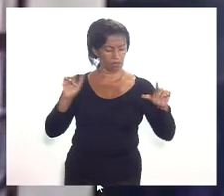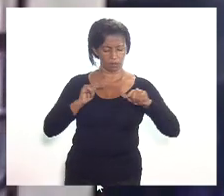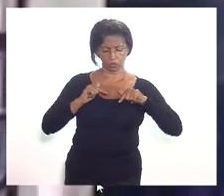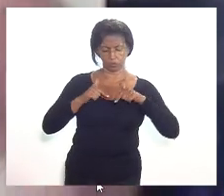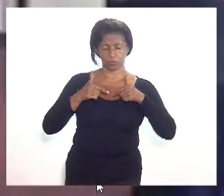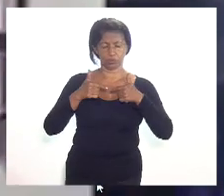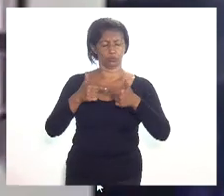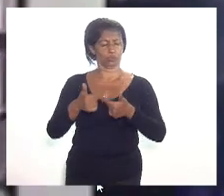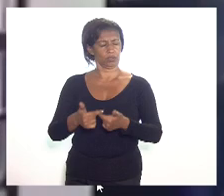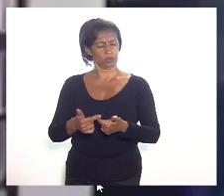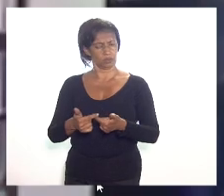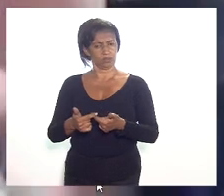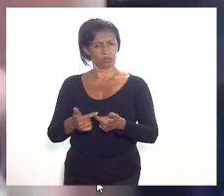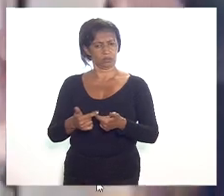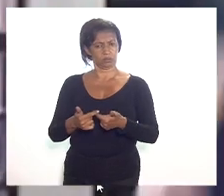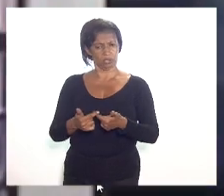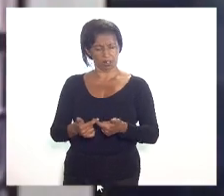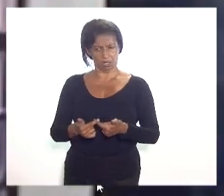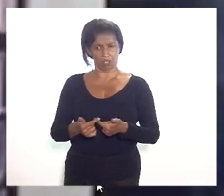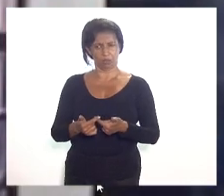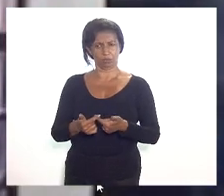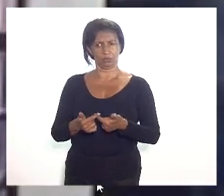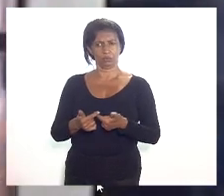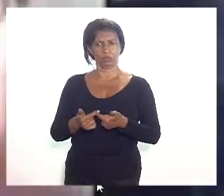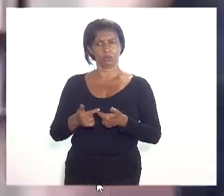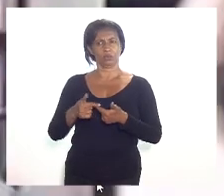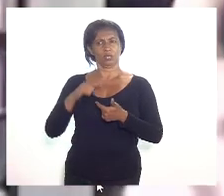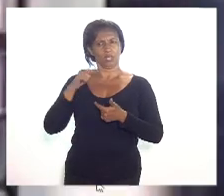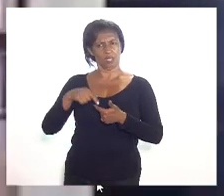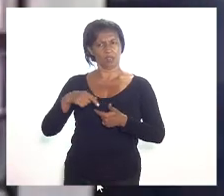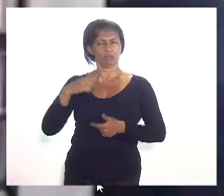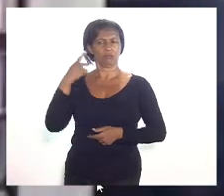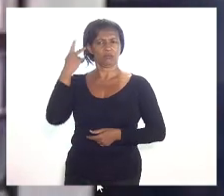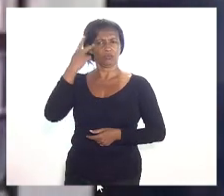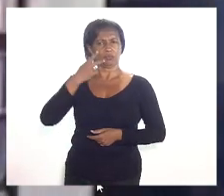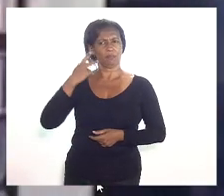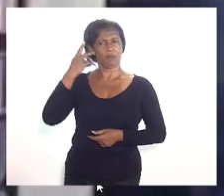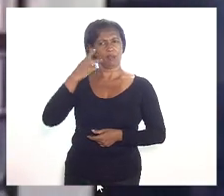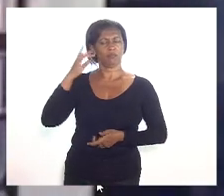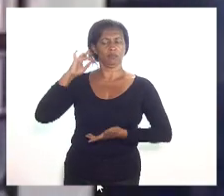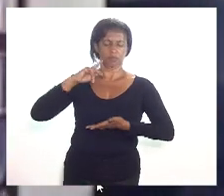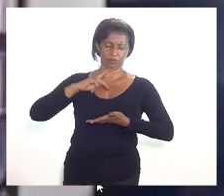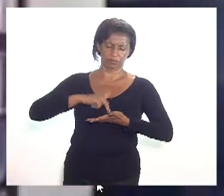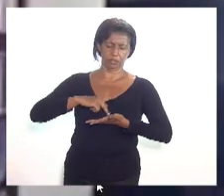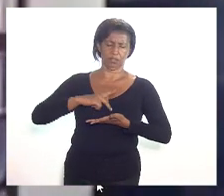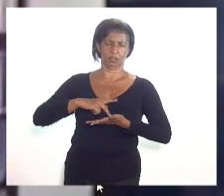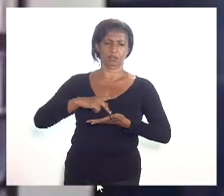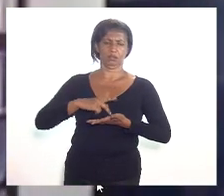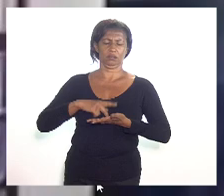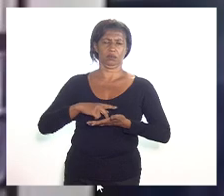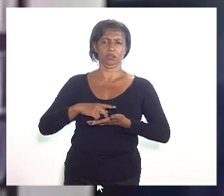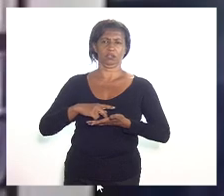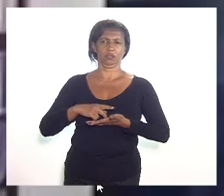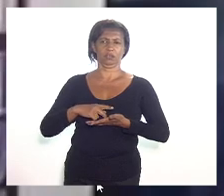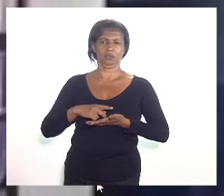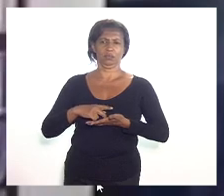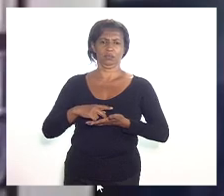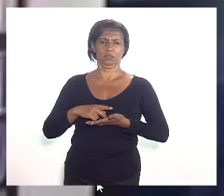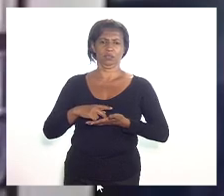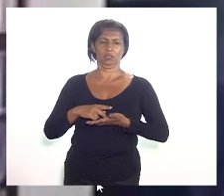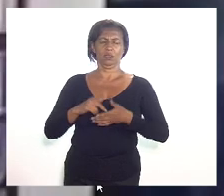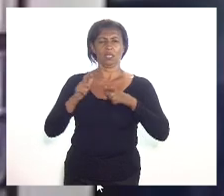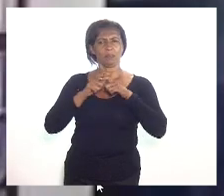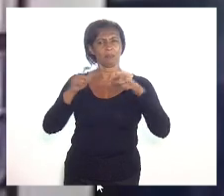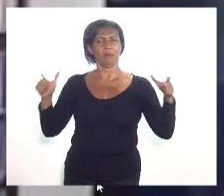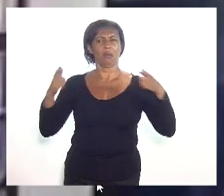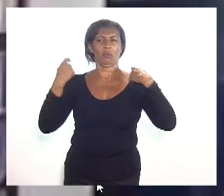concluindo as ações no âmbito do parlamento elas venham realmente aquilo que há de maior